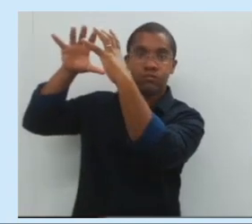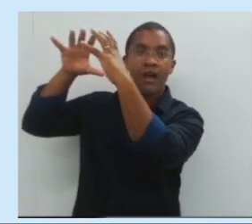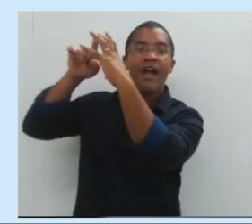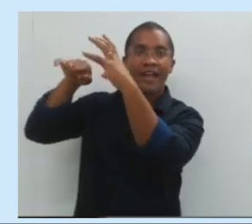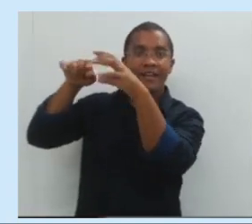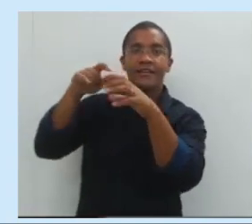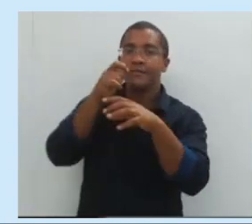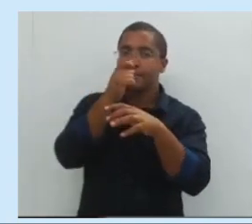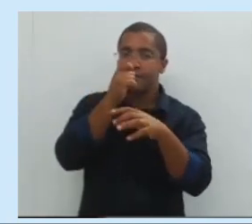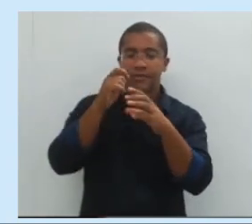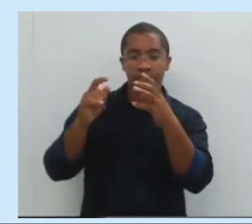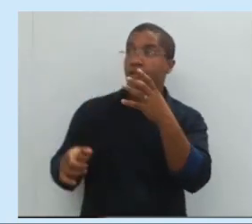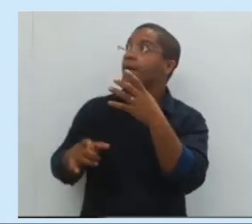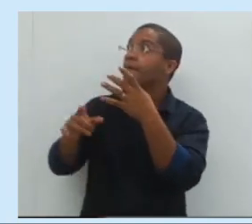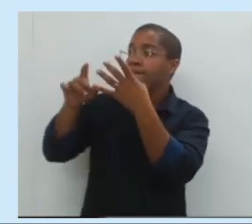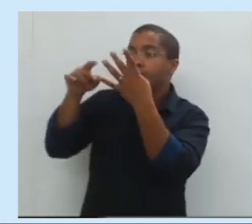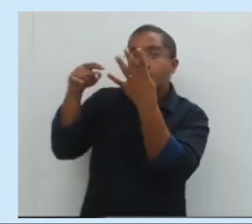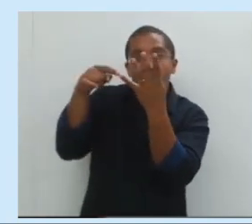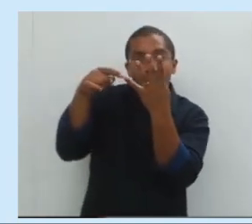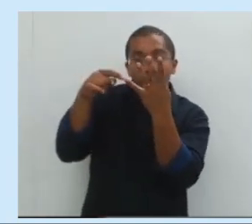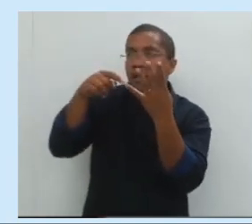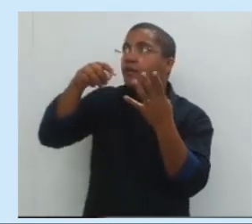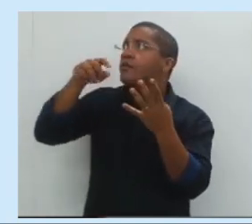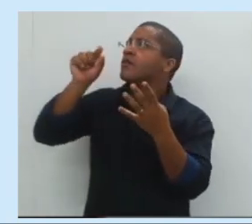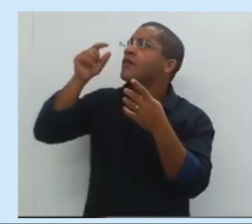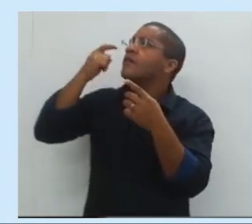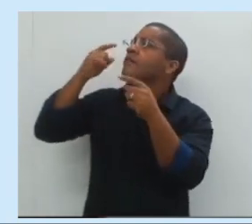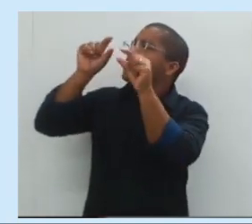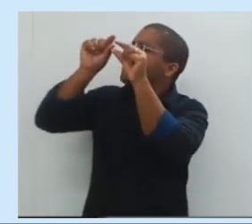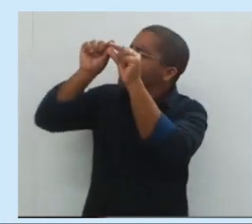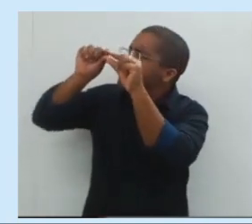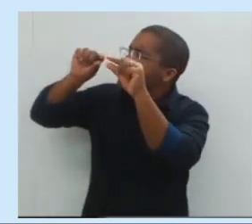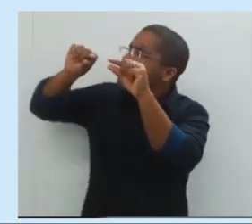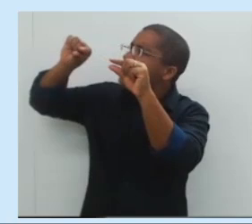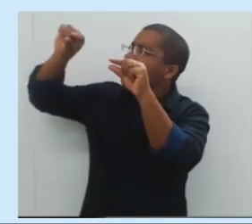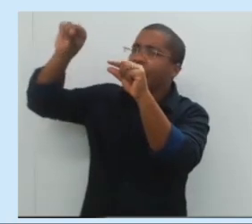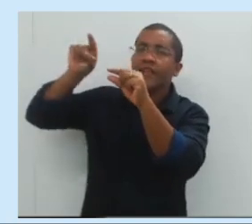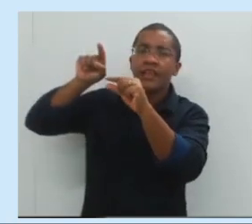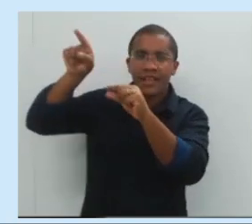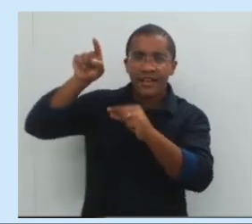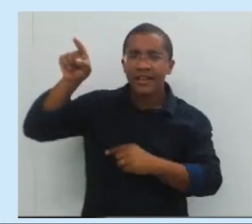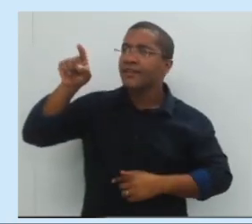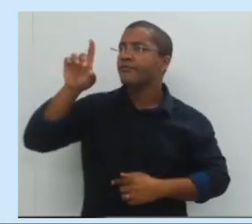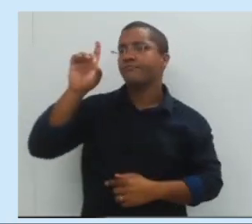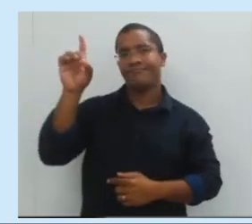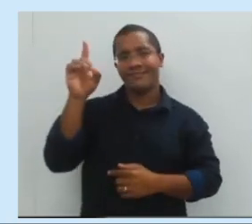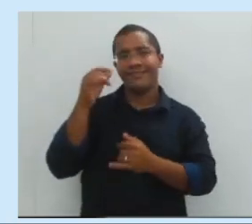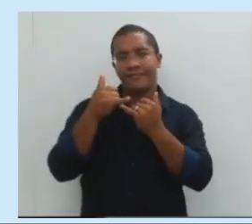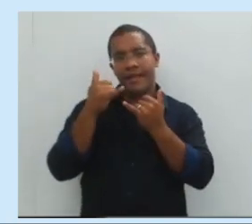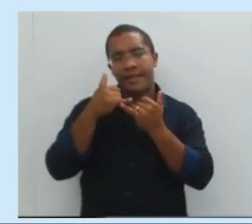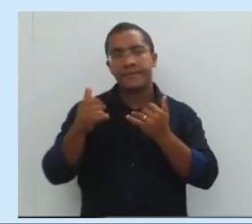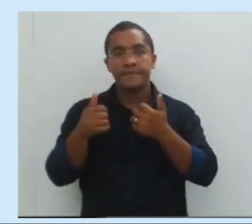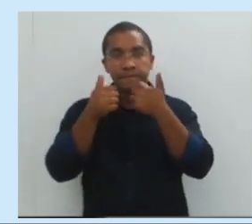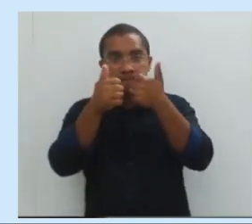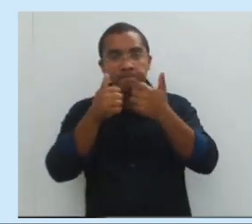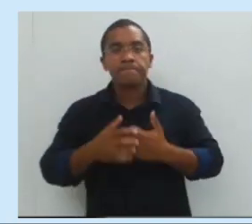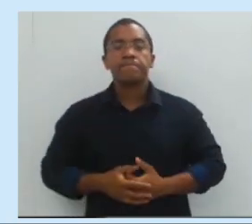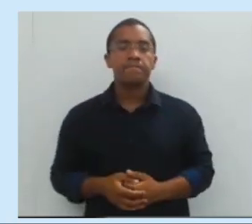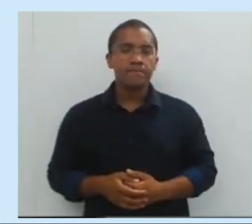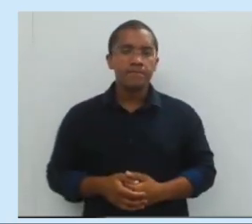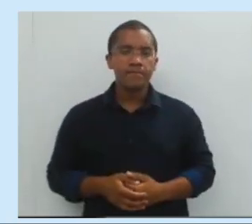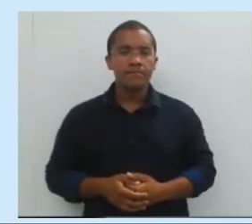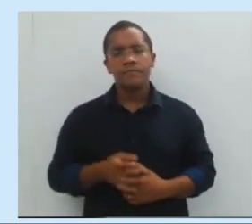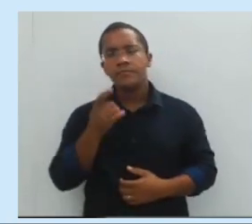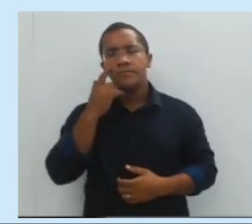está certo, do sol. E lua minguante, quando a gente vê o Dzinho, o CODE. Beleza? E aí, vamos lá.